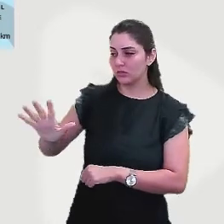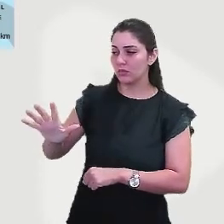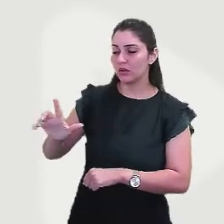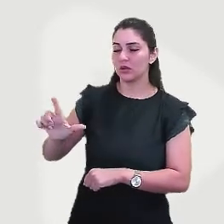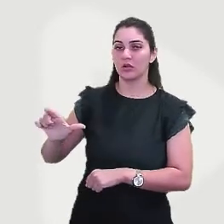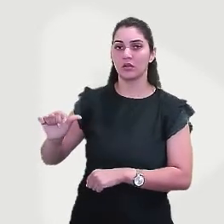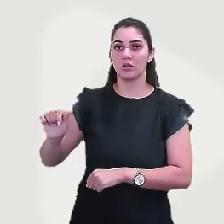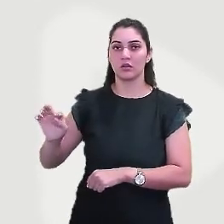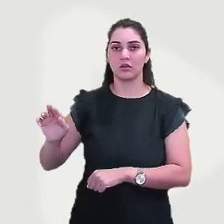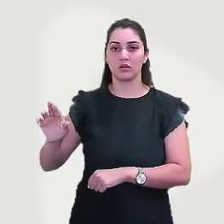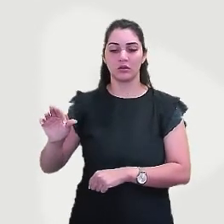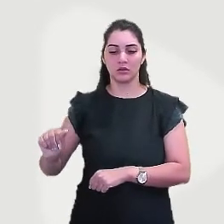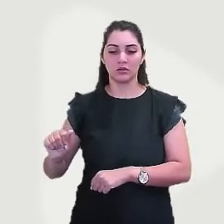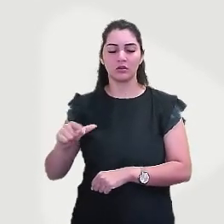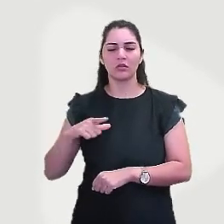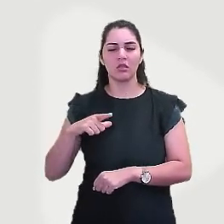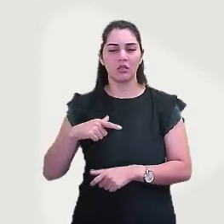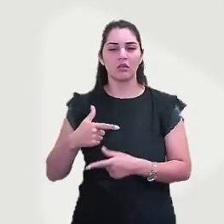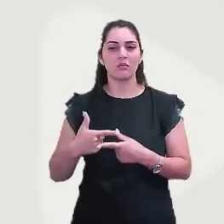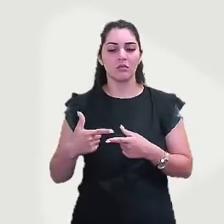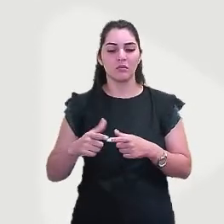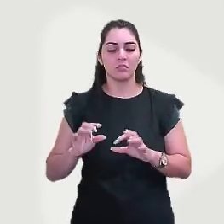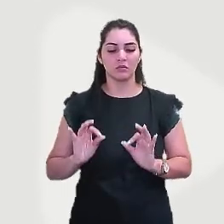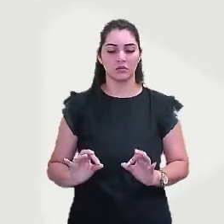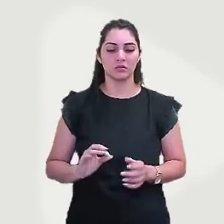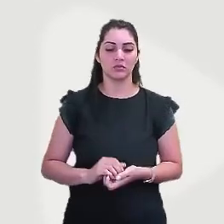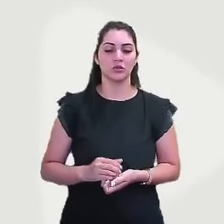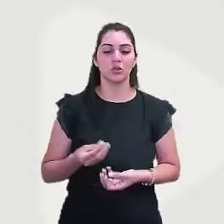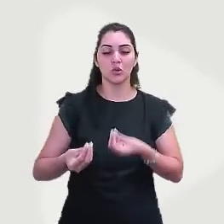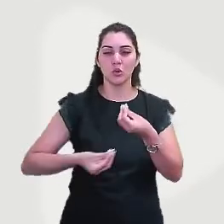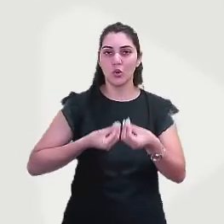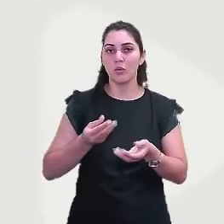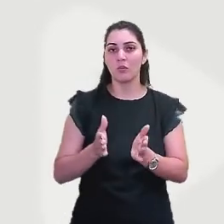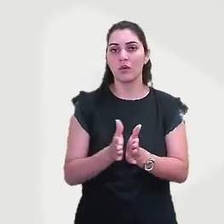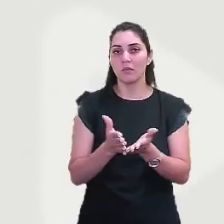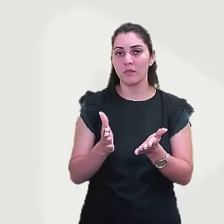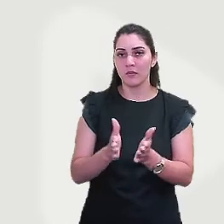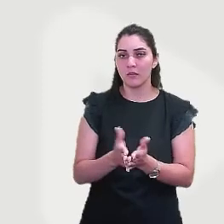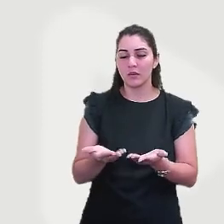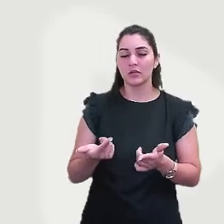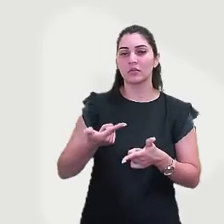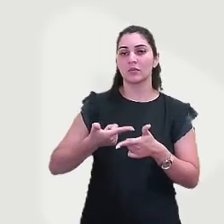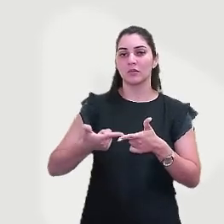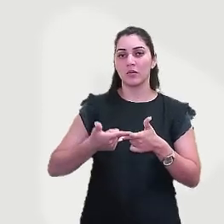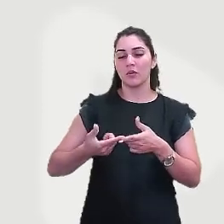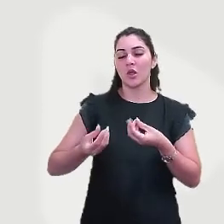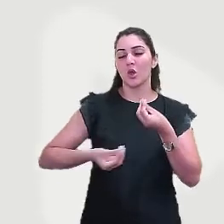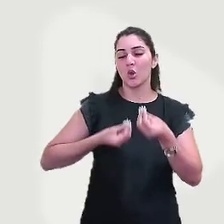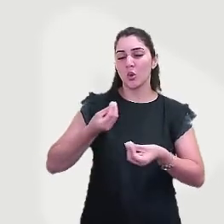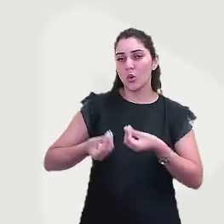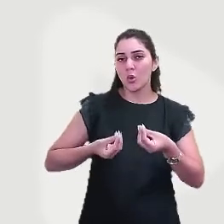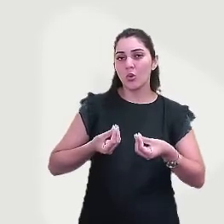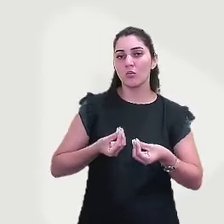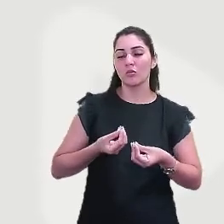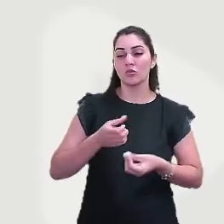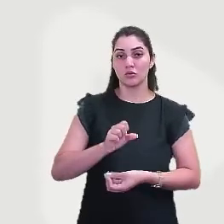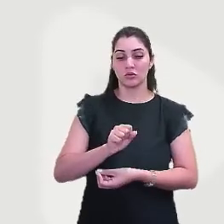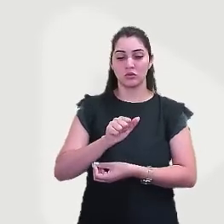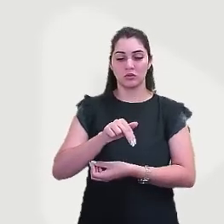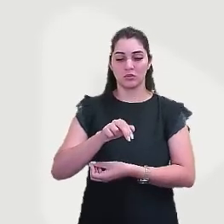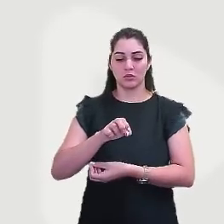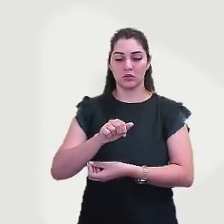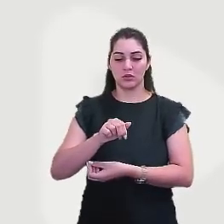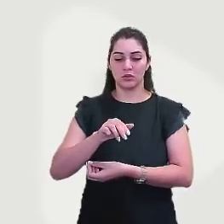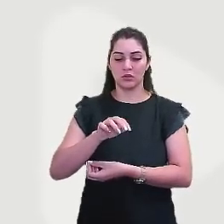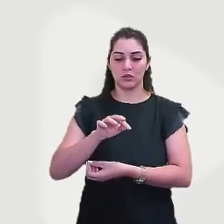E isso traz problemas, né? Problemas como a pobreza, problemas como o saneamento básico incompleto ou insuficiente,